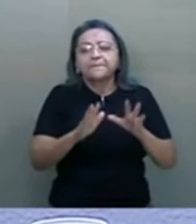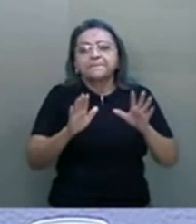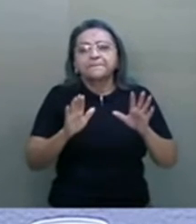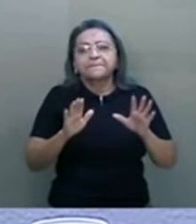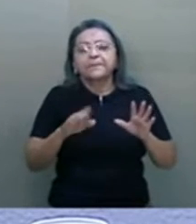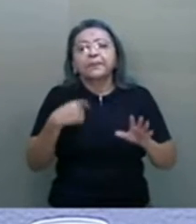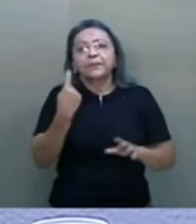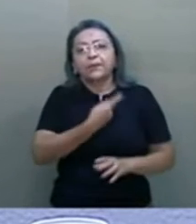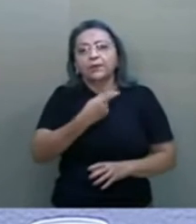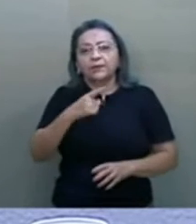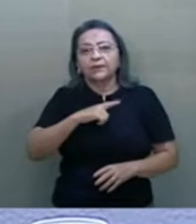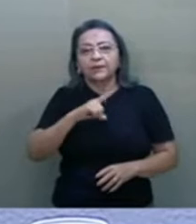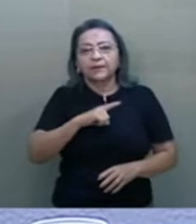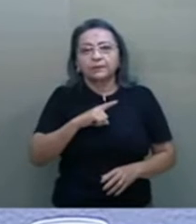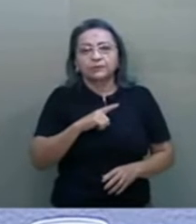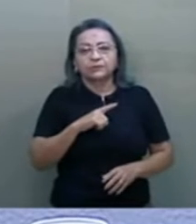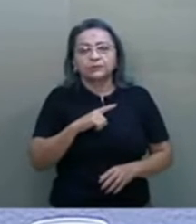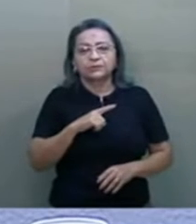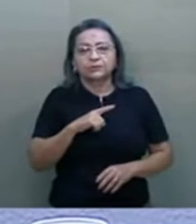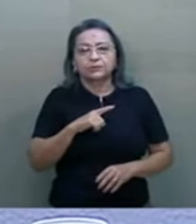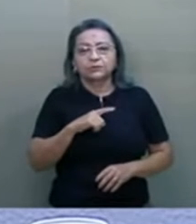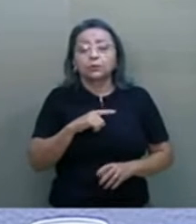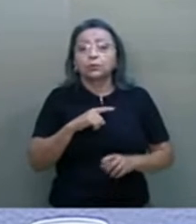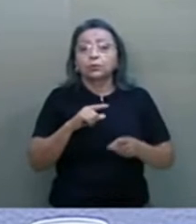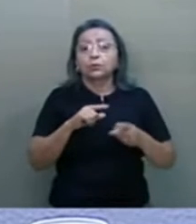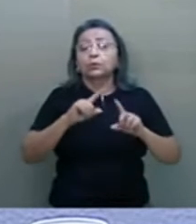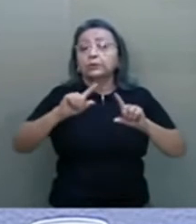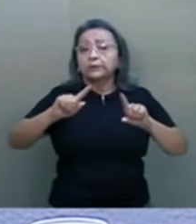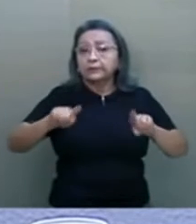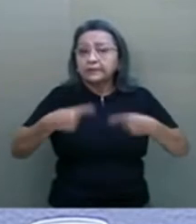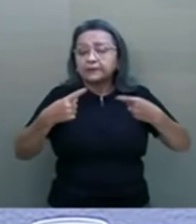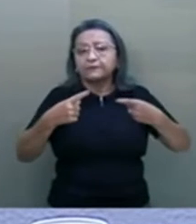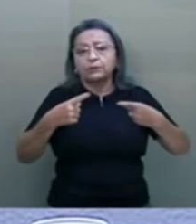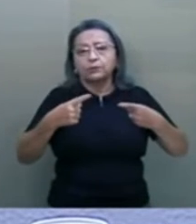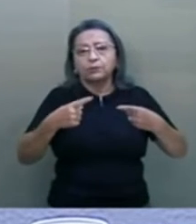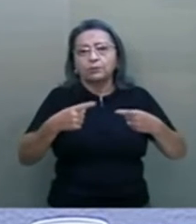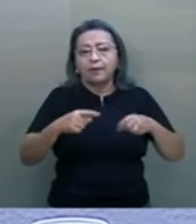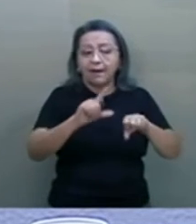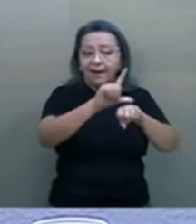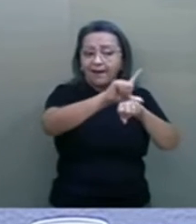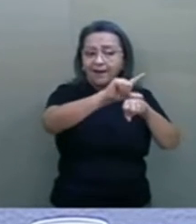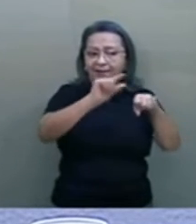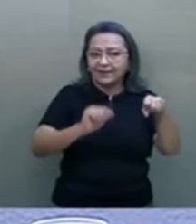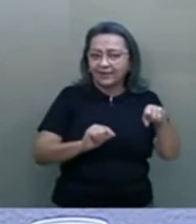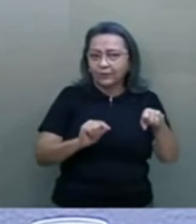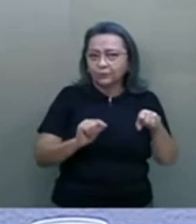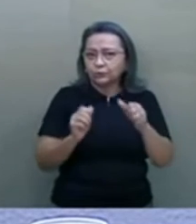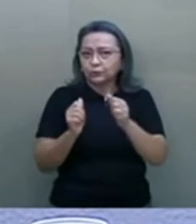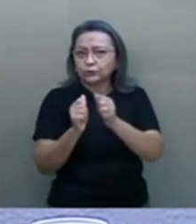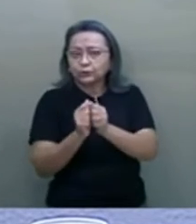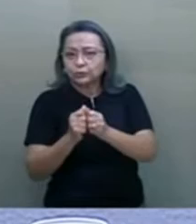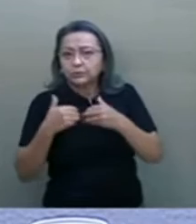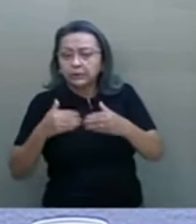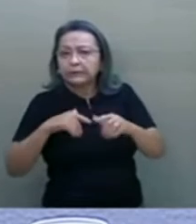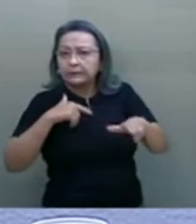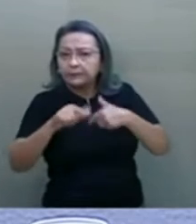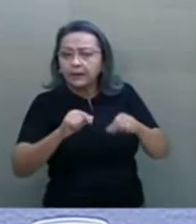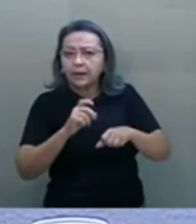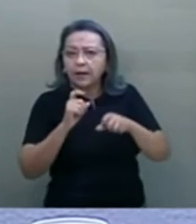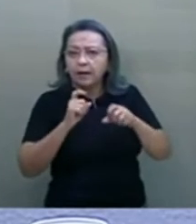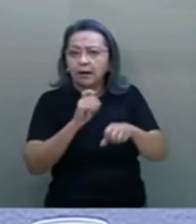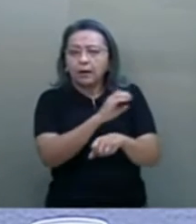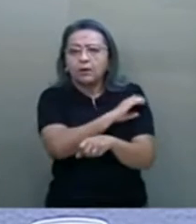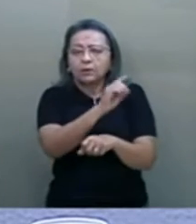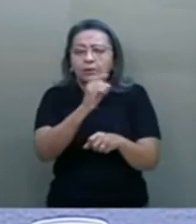Nós temos, então, o desafio de, lá na Anatel, trabalharmos na coordenação da